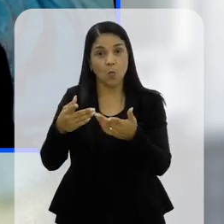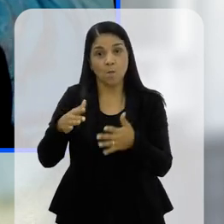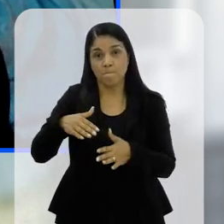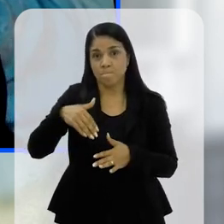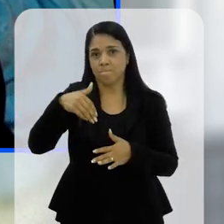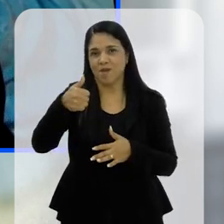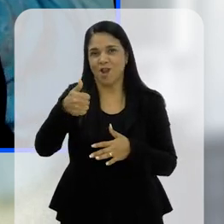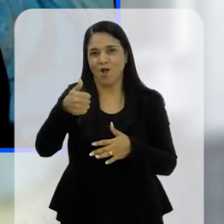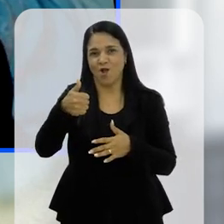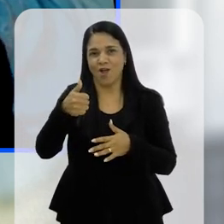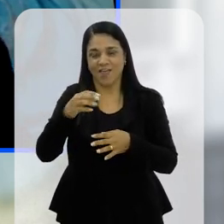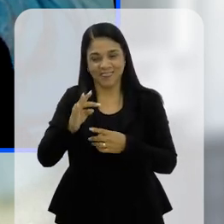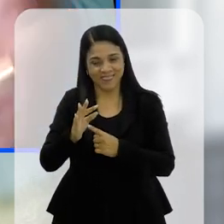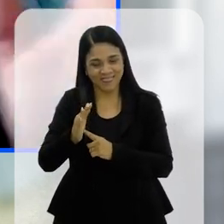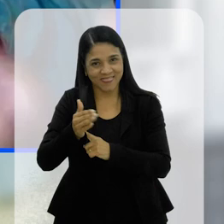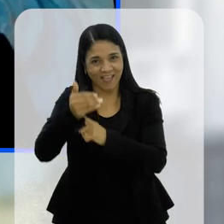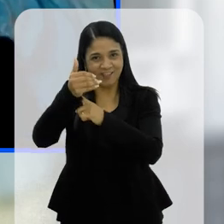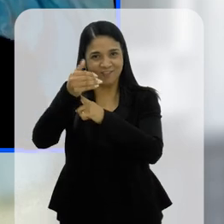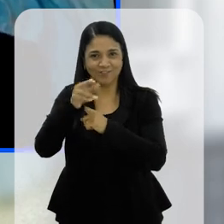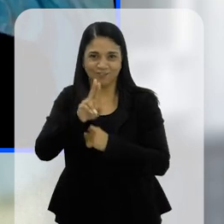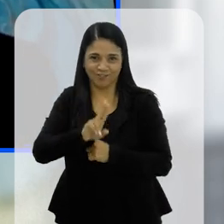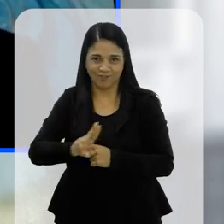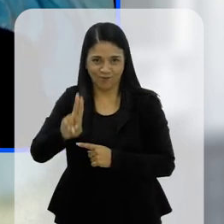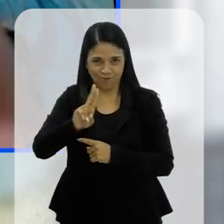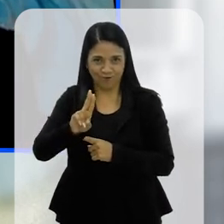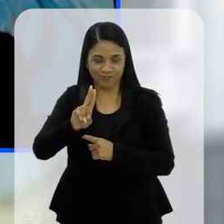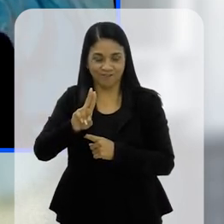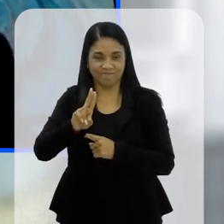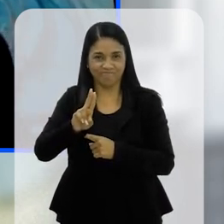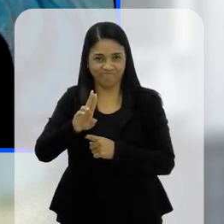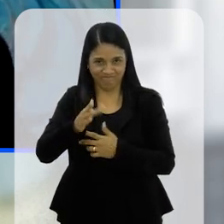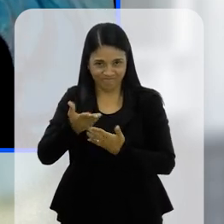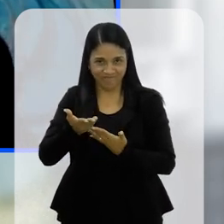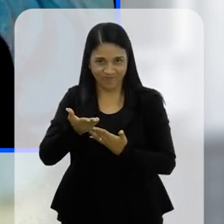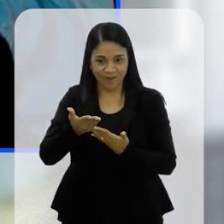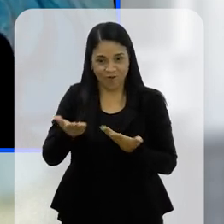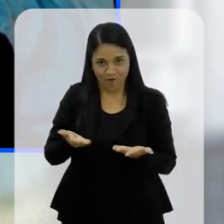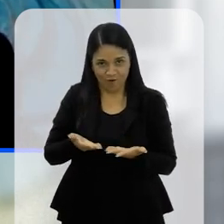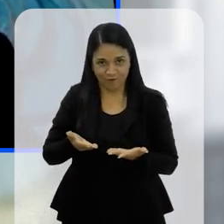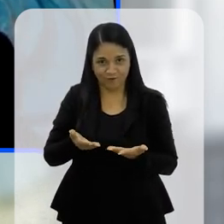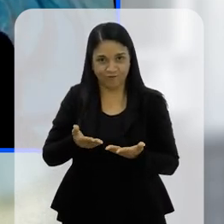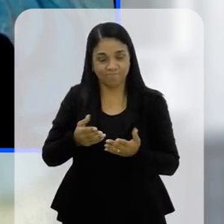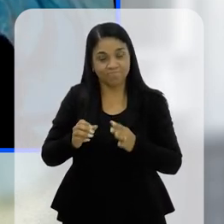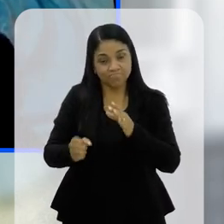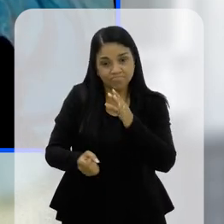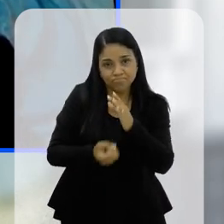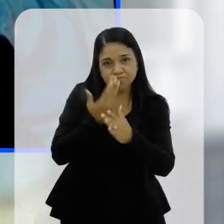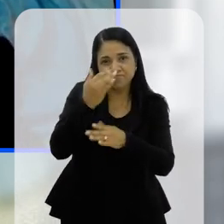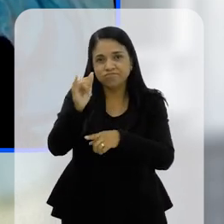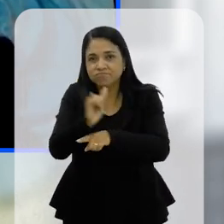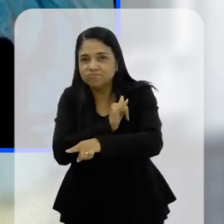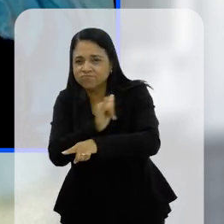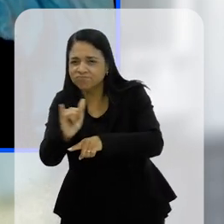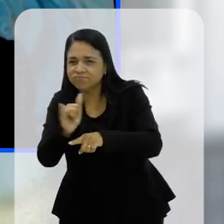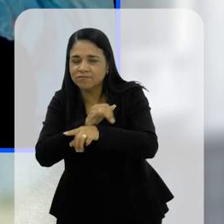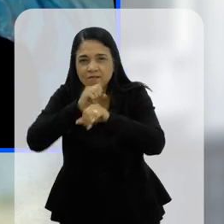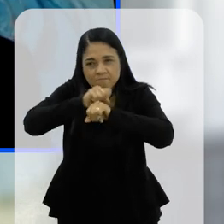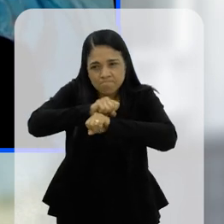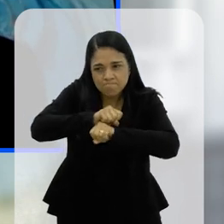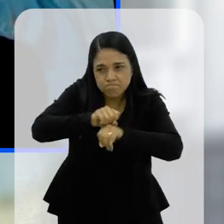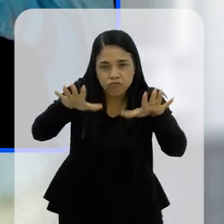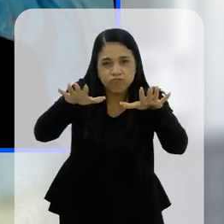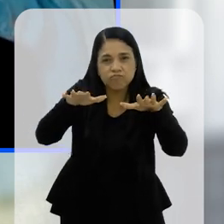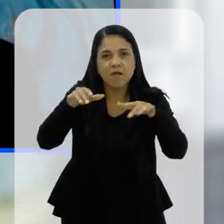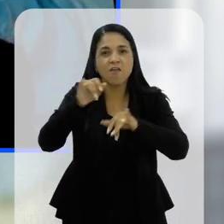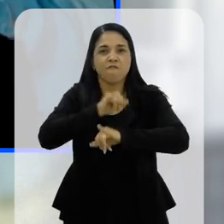melhor com a tecnologia do que os pais daquela geração sabem, então eles, com certeza, vão criar outros mecanismos de